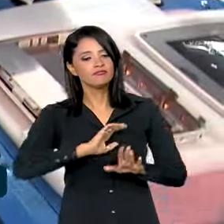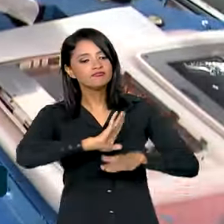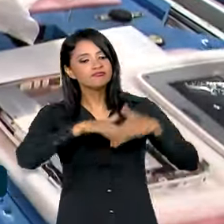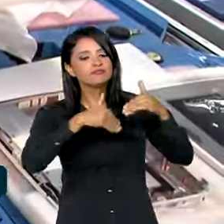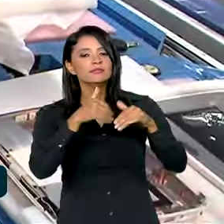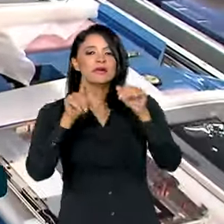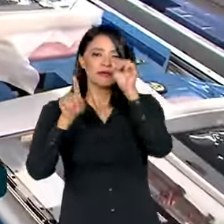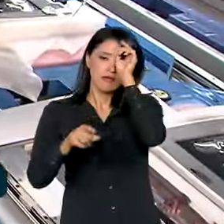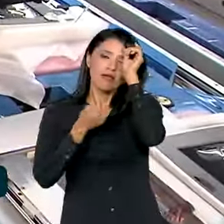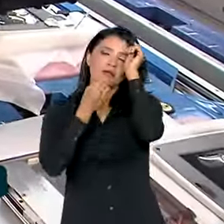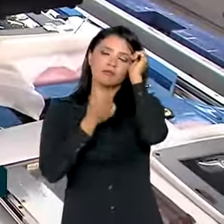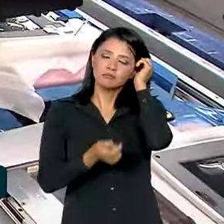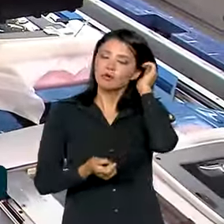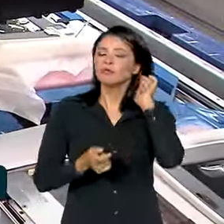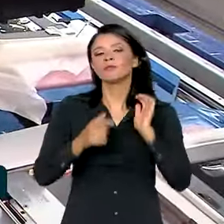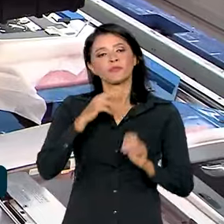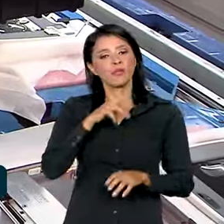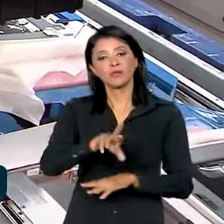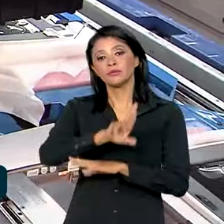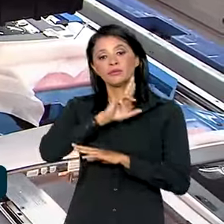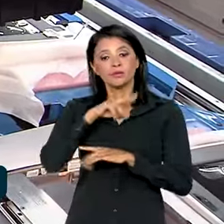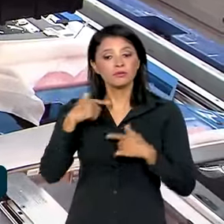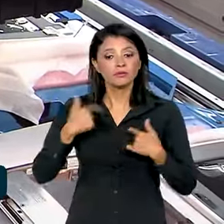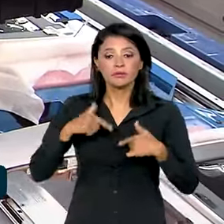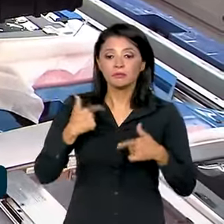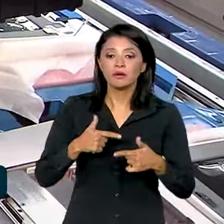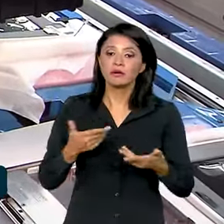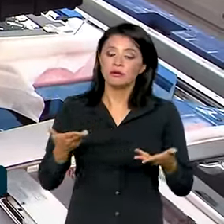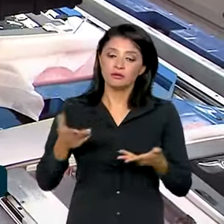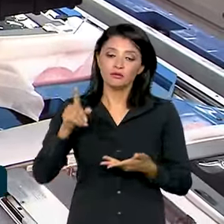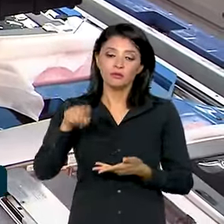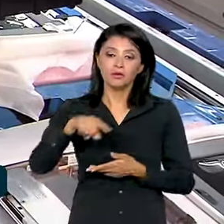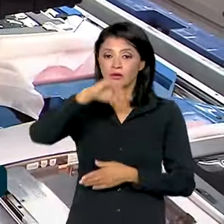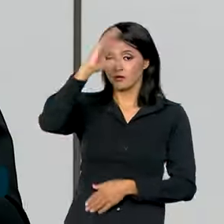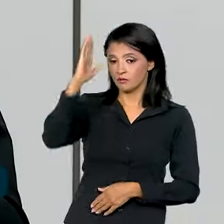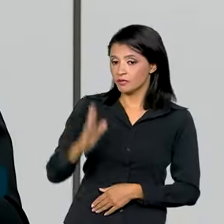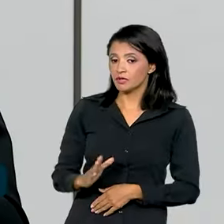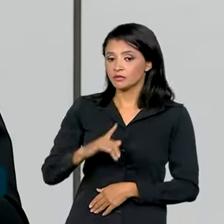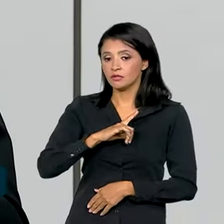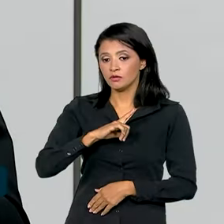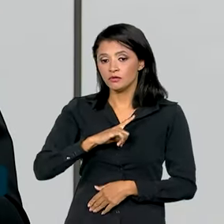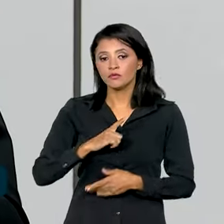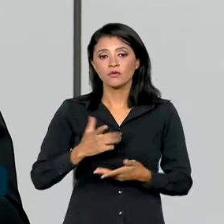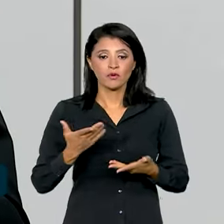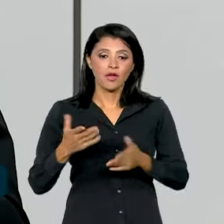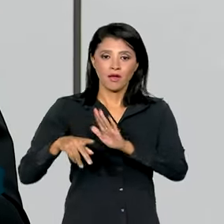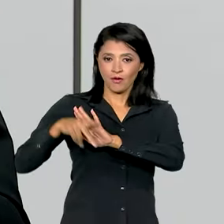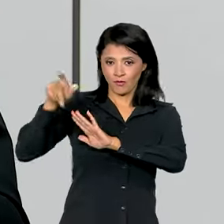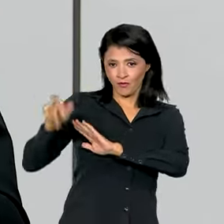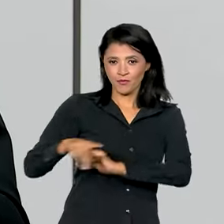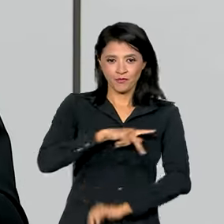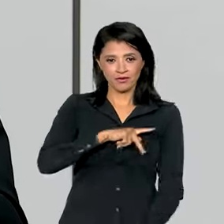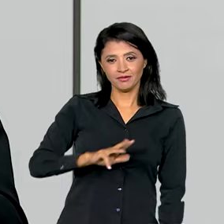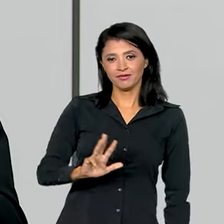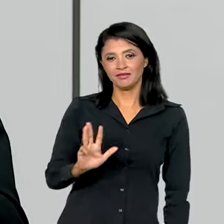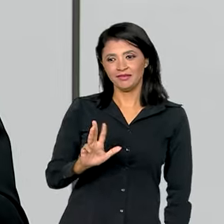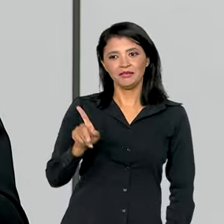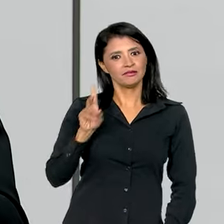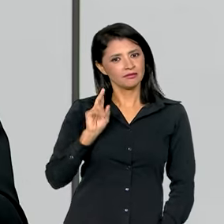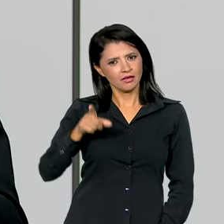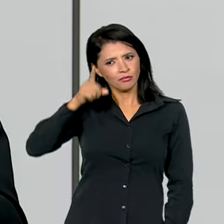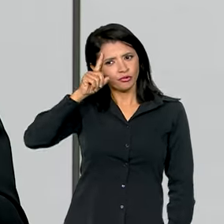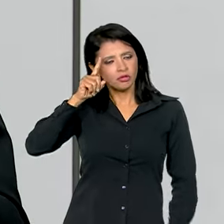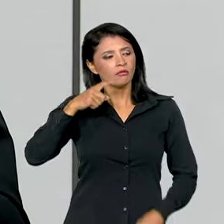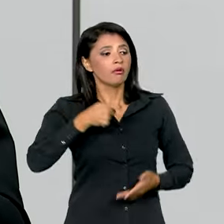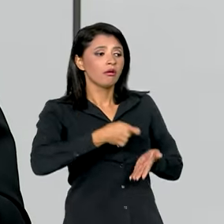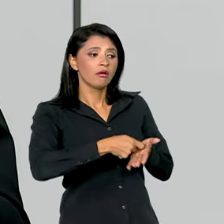Isso é um pouco o resultado desse trabalho que o Brasil faz, que o presidente Lula todos os dias